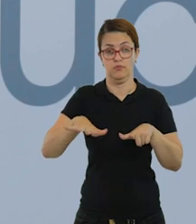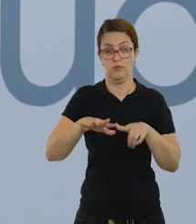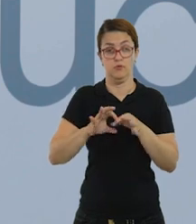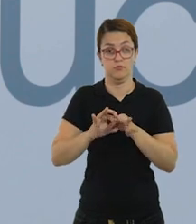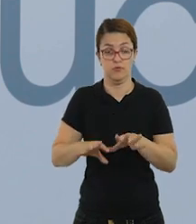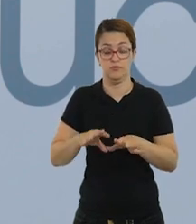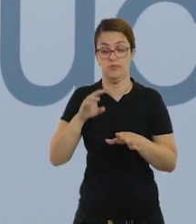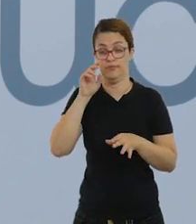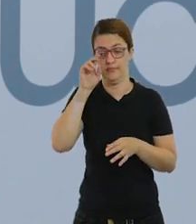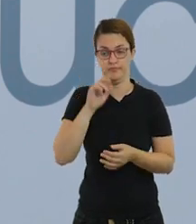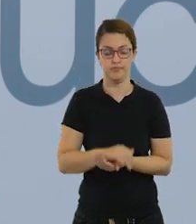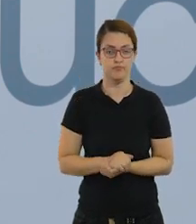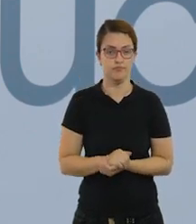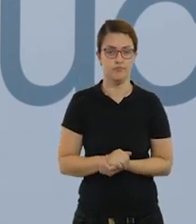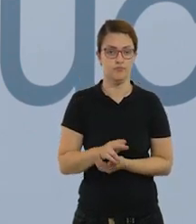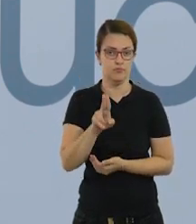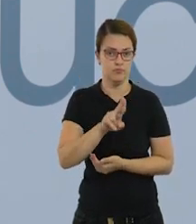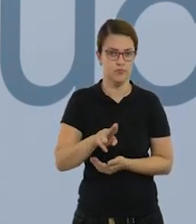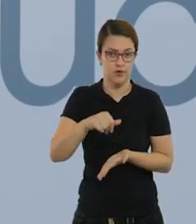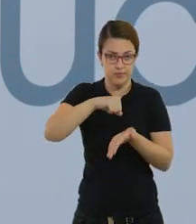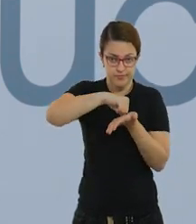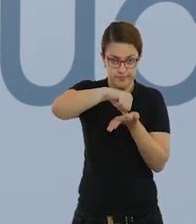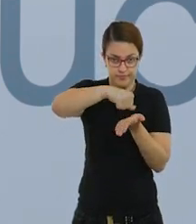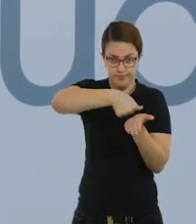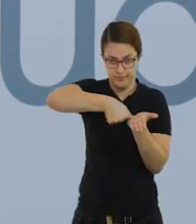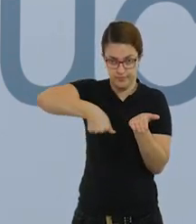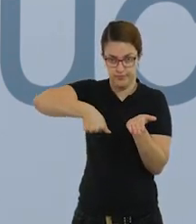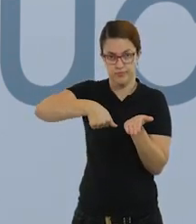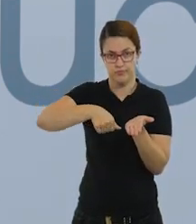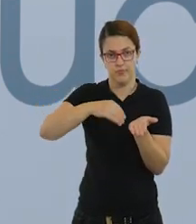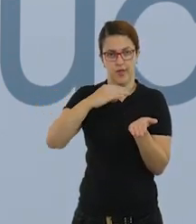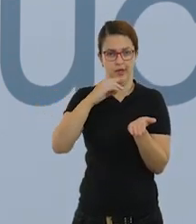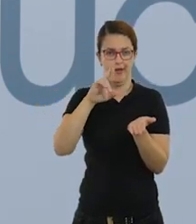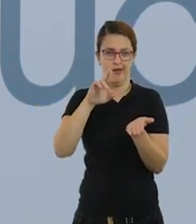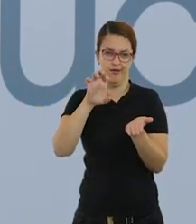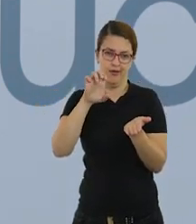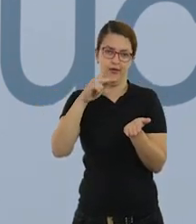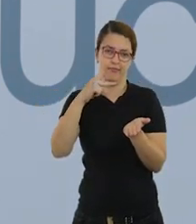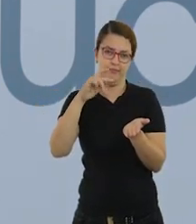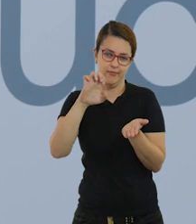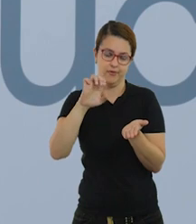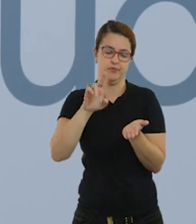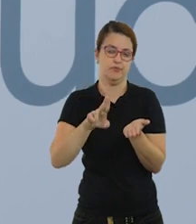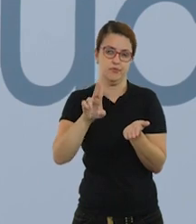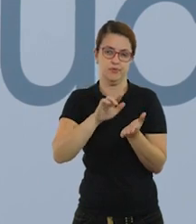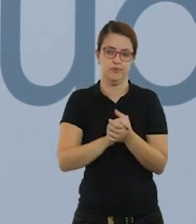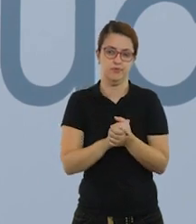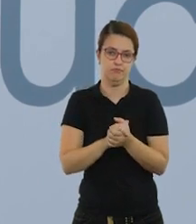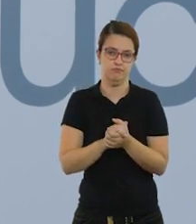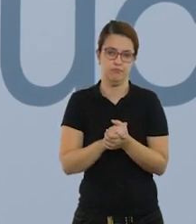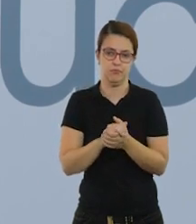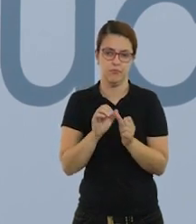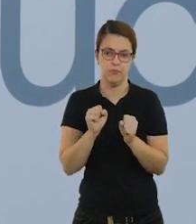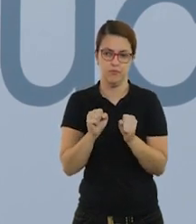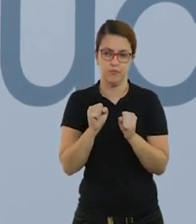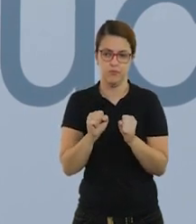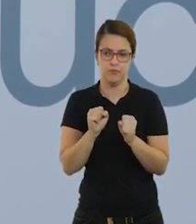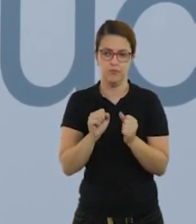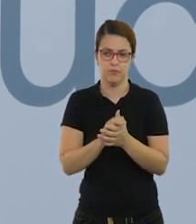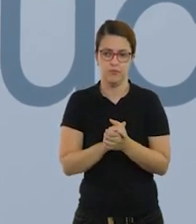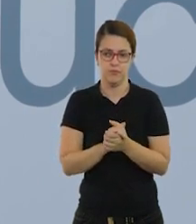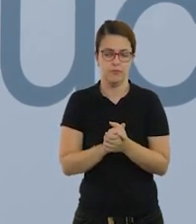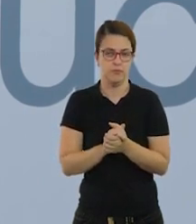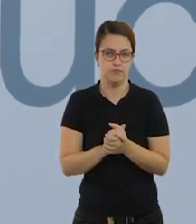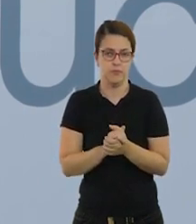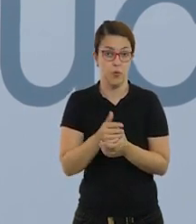derrube, tá bom? Então, para isso, você vai precisar de uma fita. Eu usei uma fita crepe, pode ser qualquer outro tipo de fita. Se você